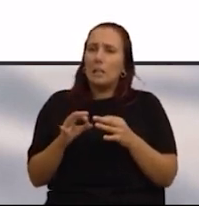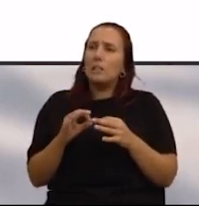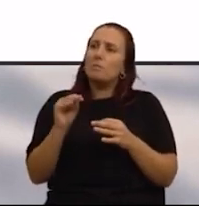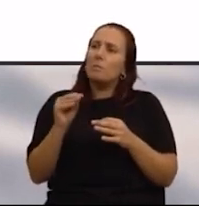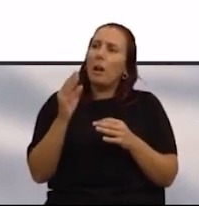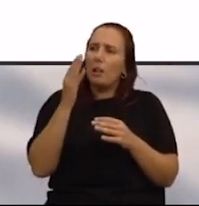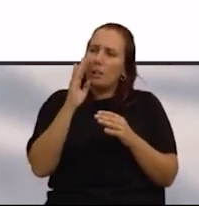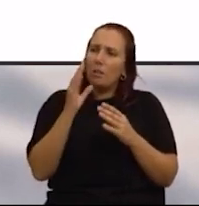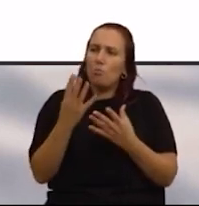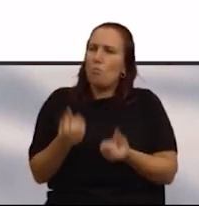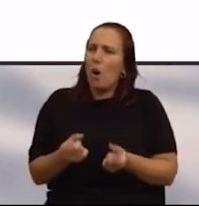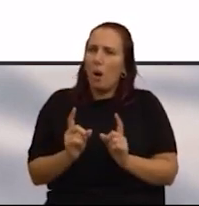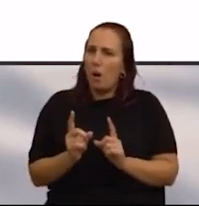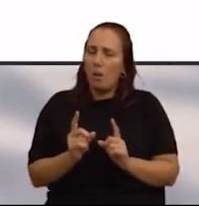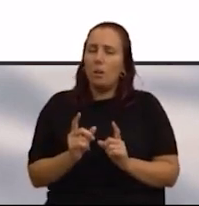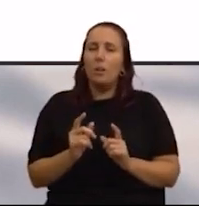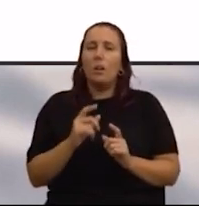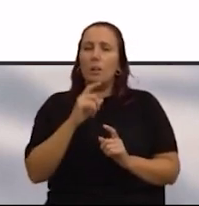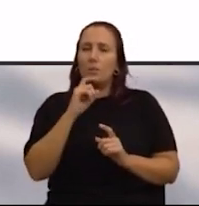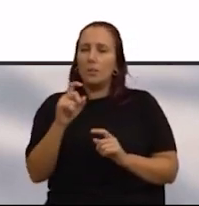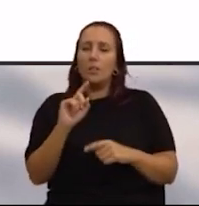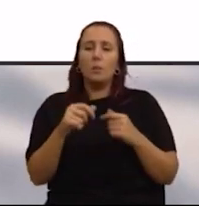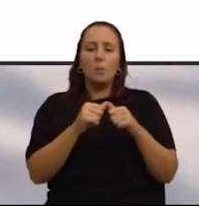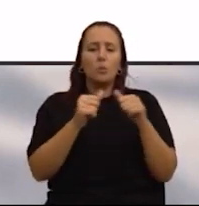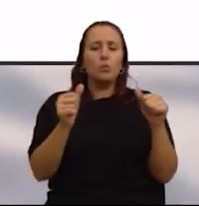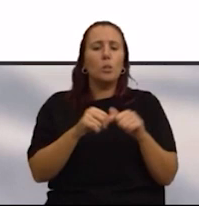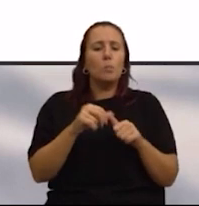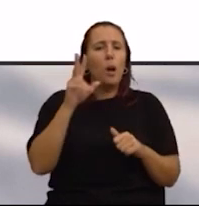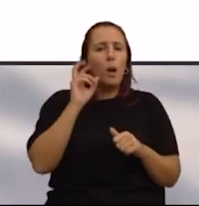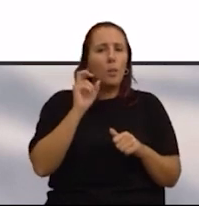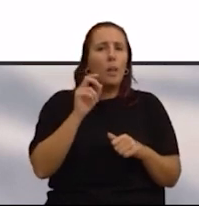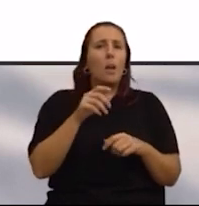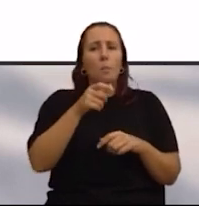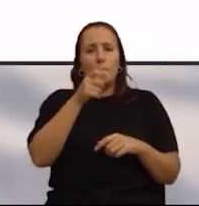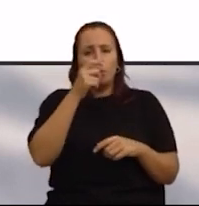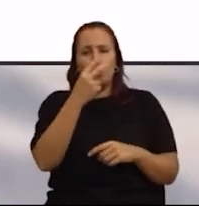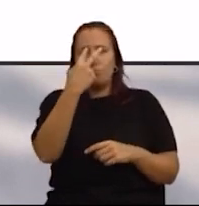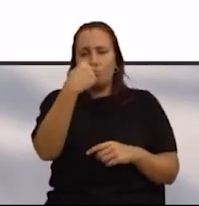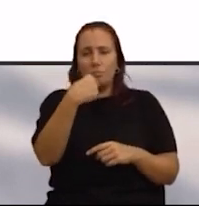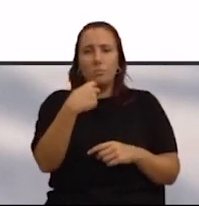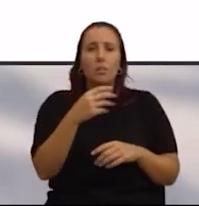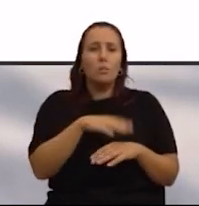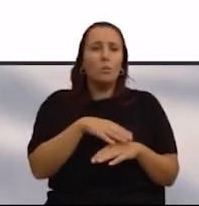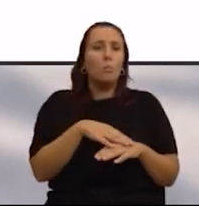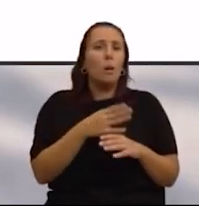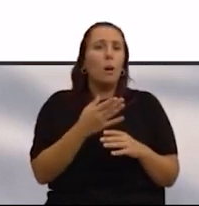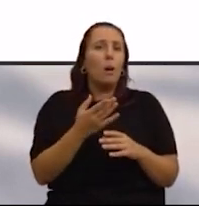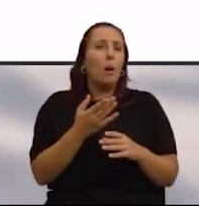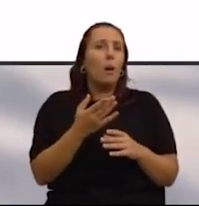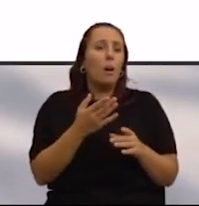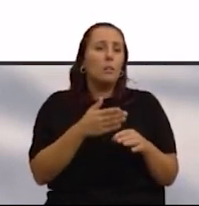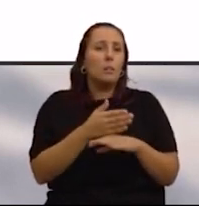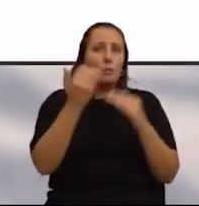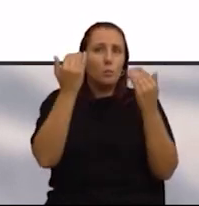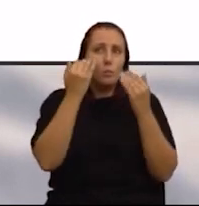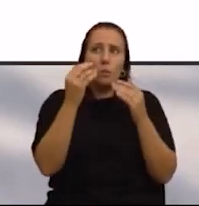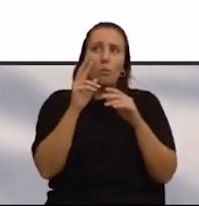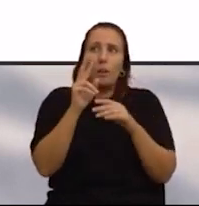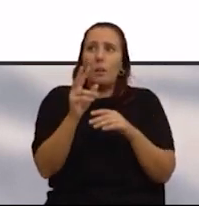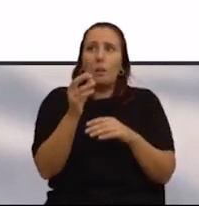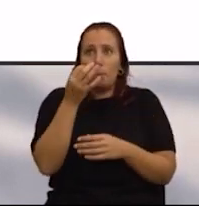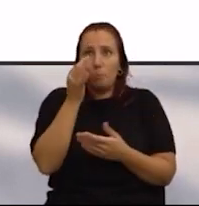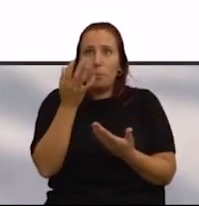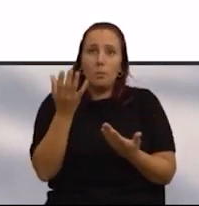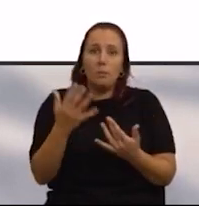para que assim seja. E o sistema áudio, para as pessoas invisuais, que não terão acesso a essa informação, poderem saber qual é a próxima